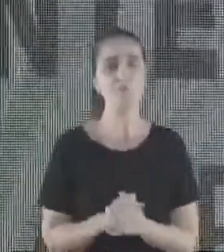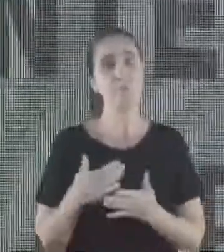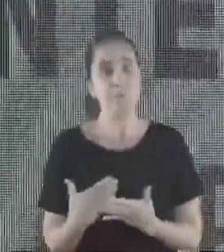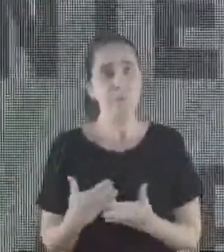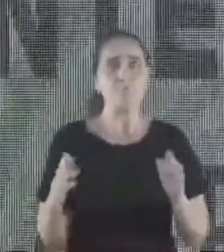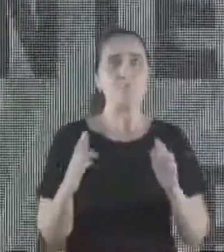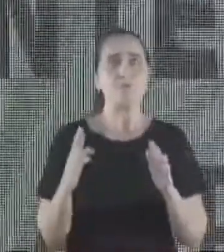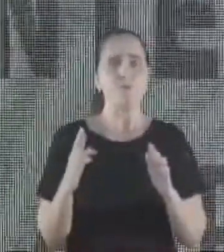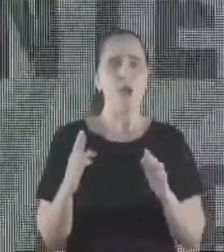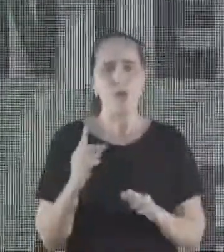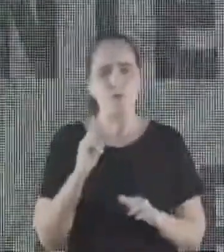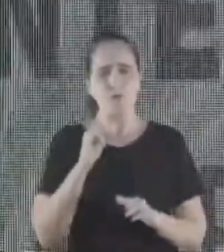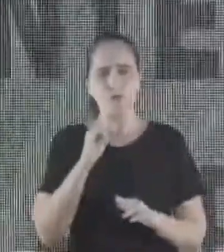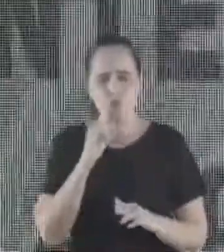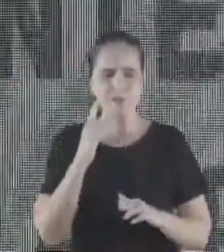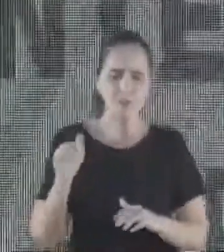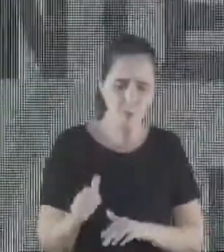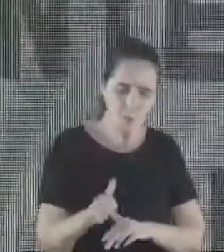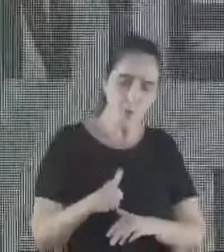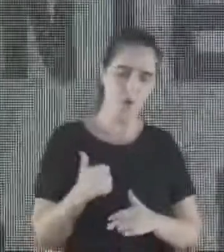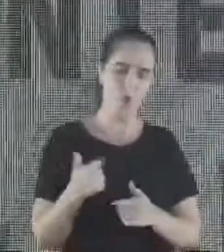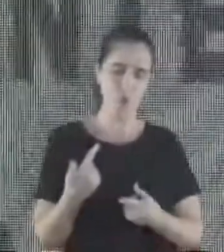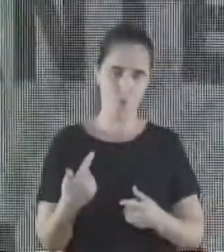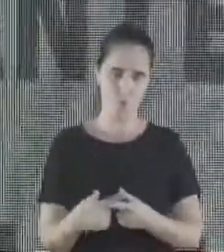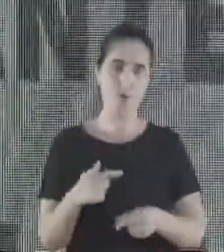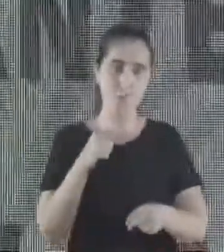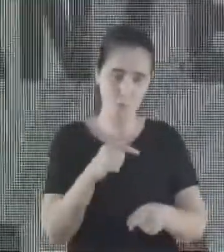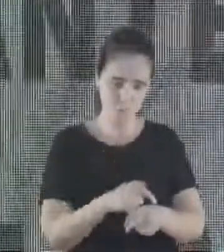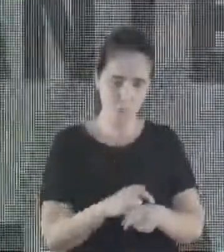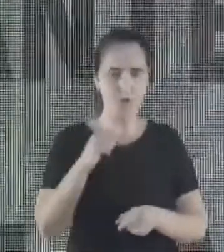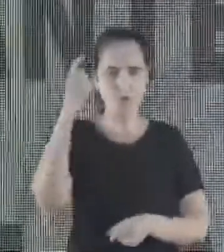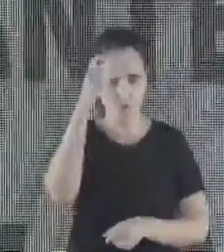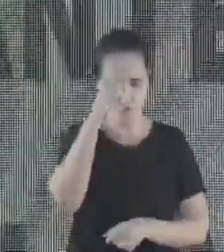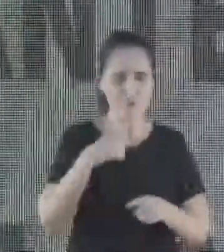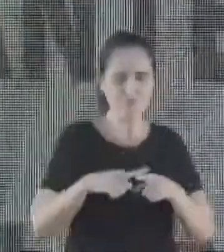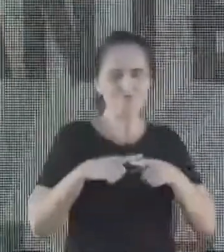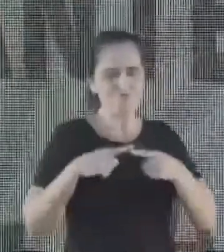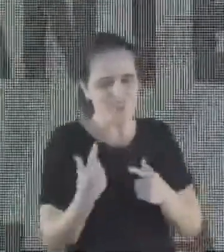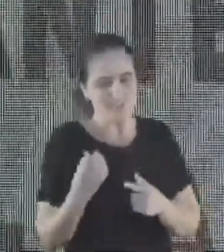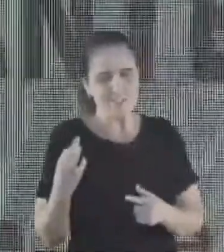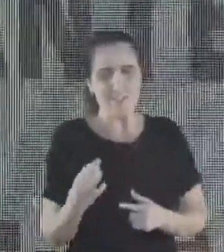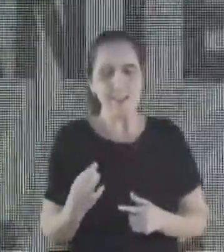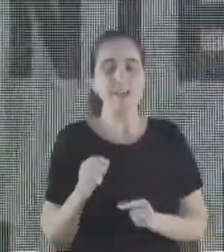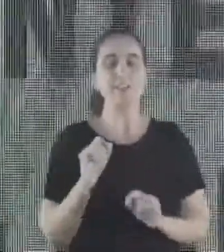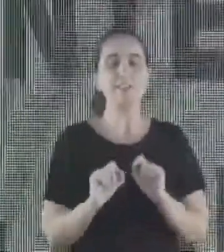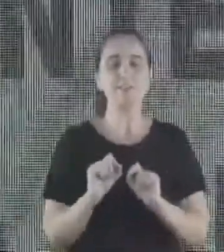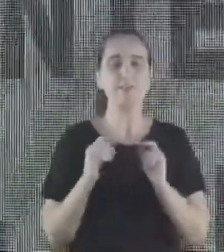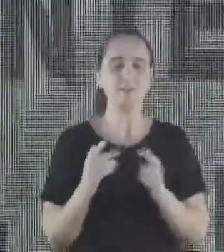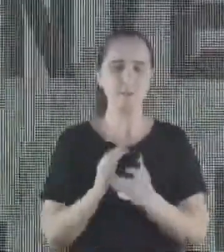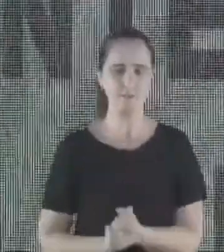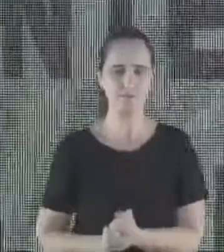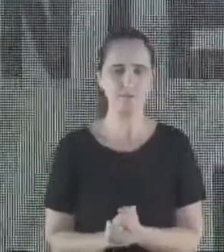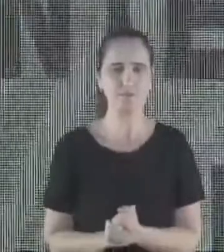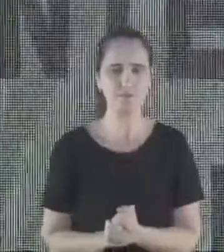melhores, de otimismo. São momentos difíceis, mas tenho algumas certezas. Uma das certezas que nós temos é